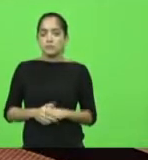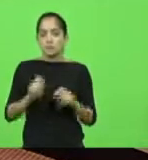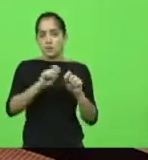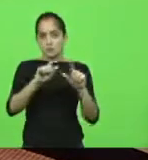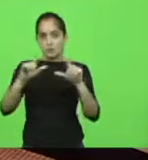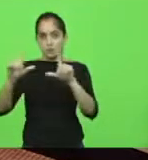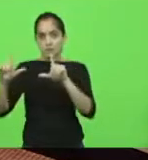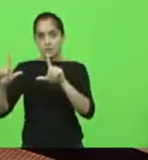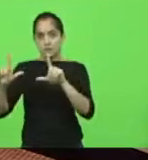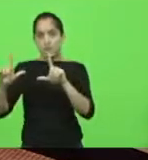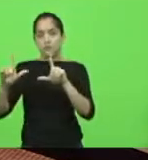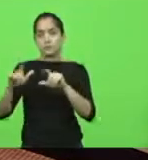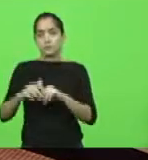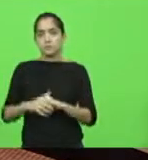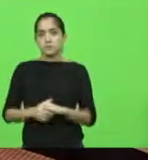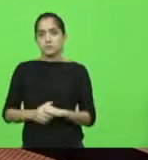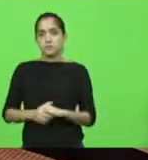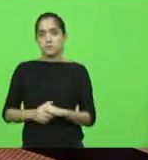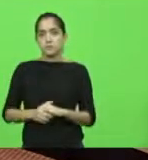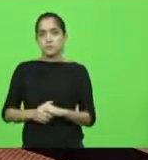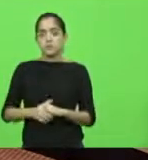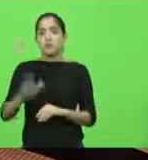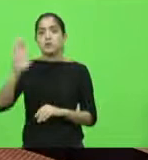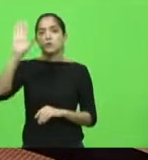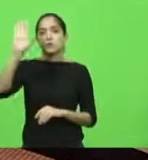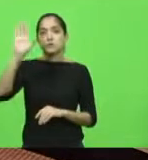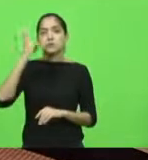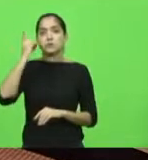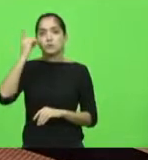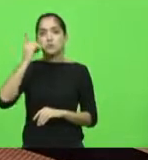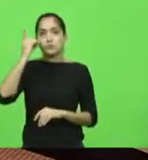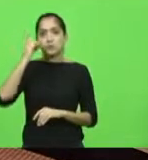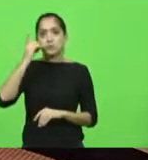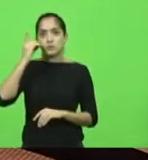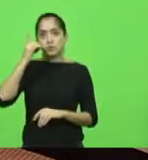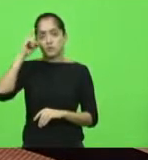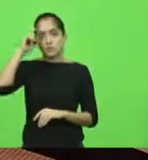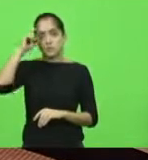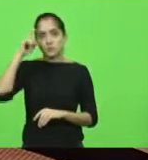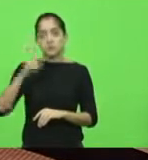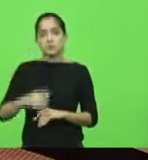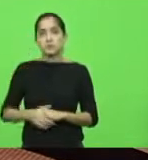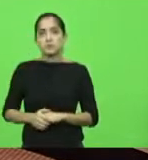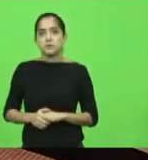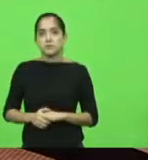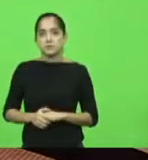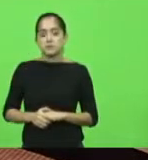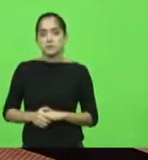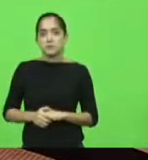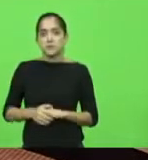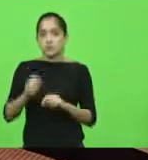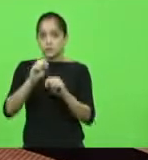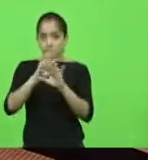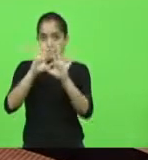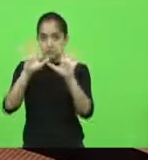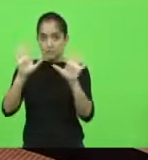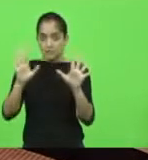Questão de ordem, presidente. Questão de ordem... Deputado Marcos Vieira. Senhor presidente, só para esclarecer,